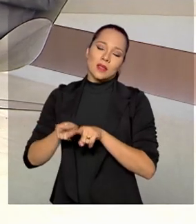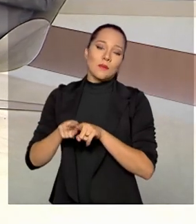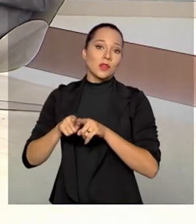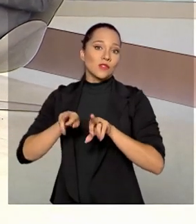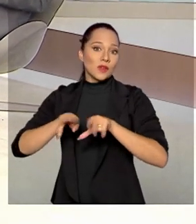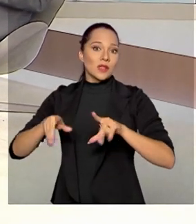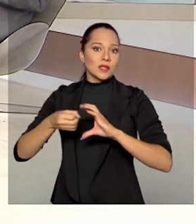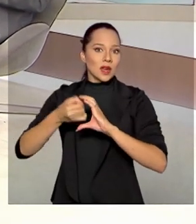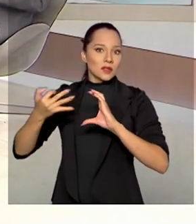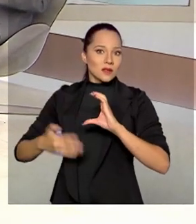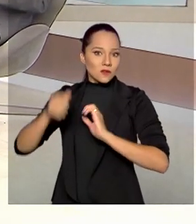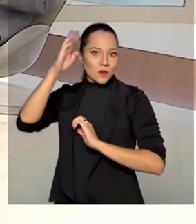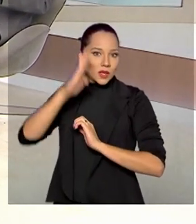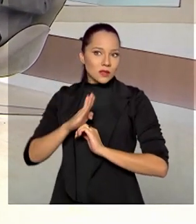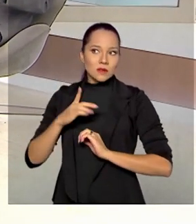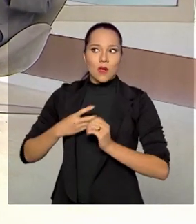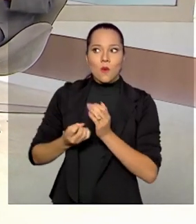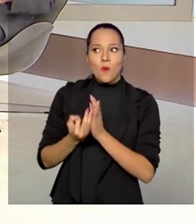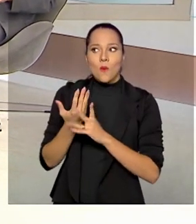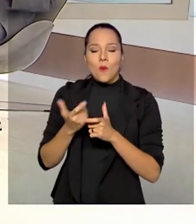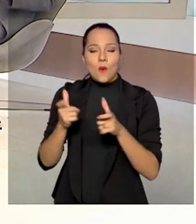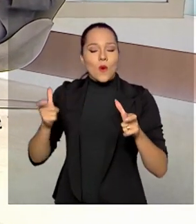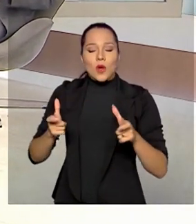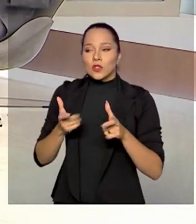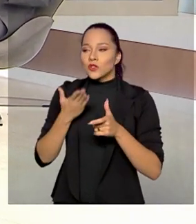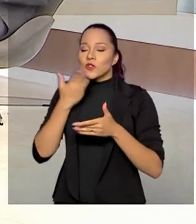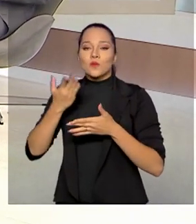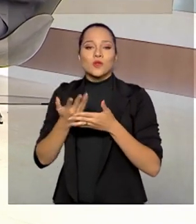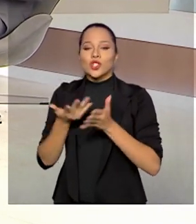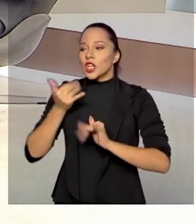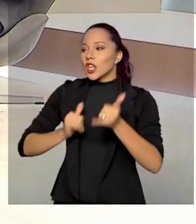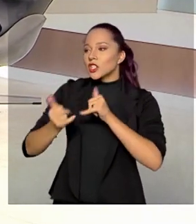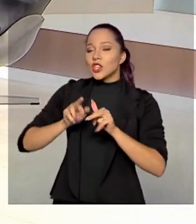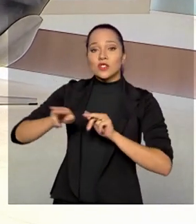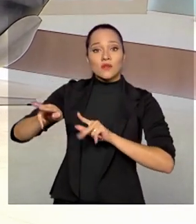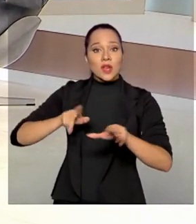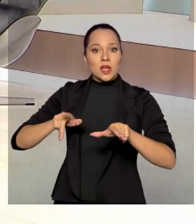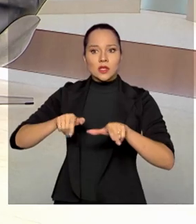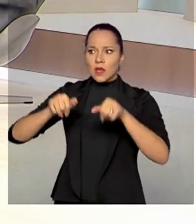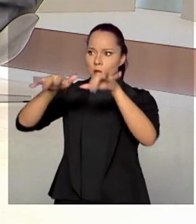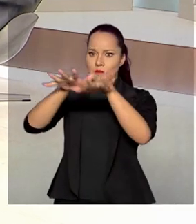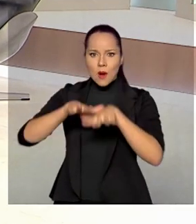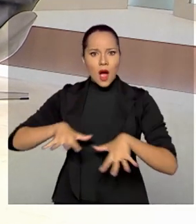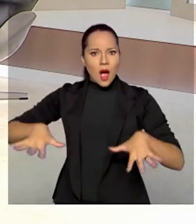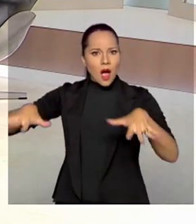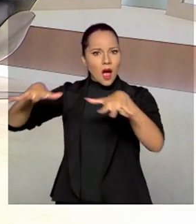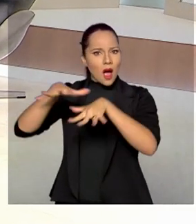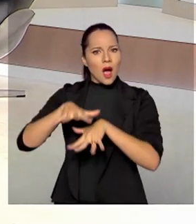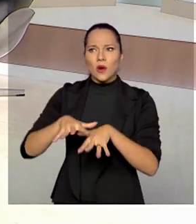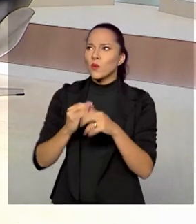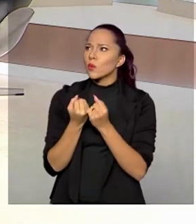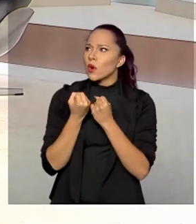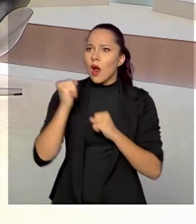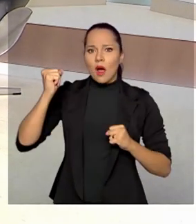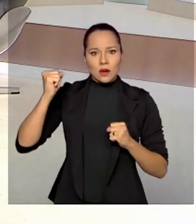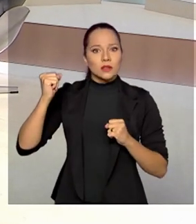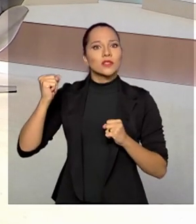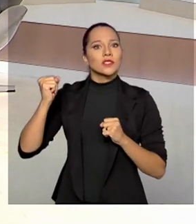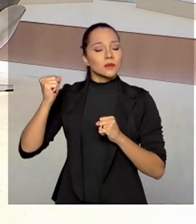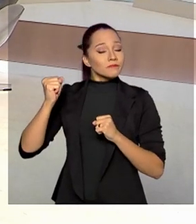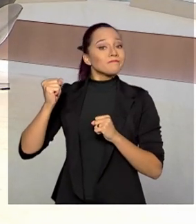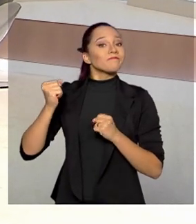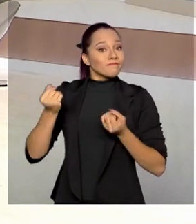Nós temos abundância de fontes energéticas, temos um território continental. E isso tudo